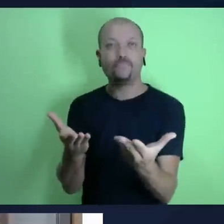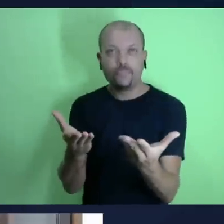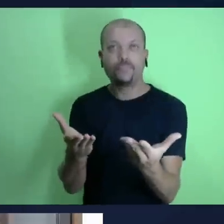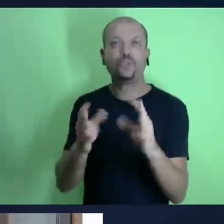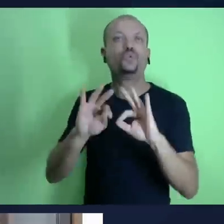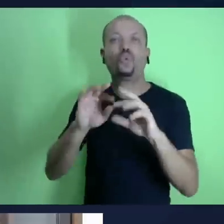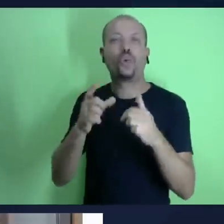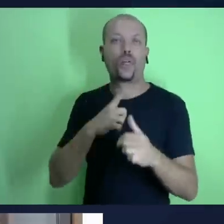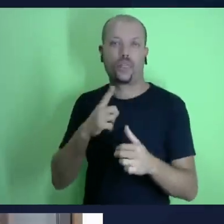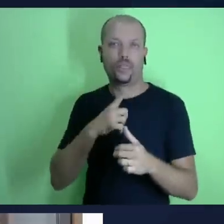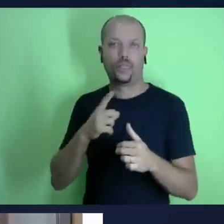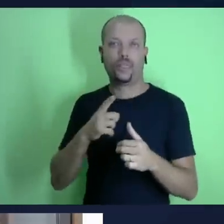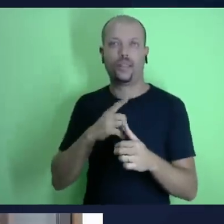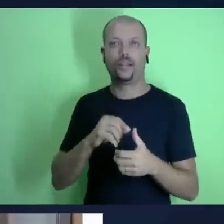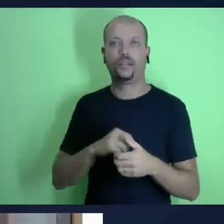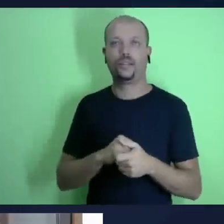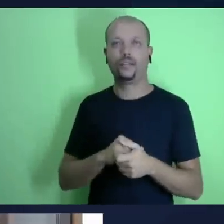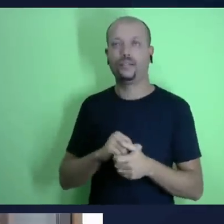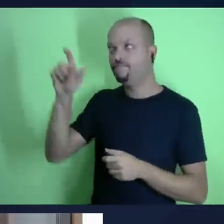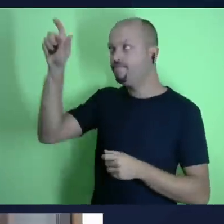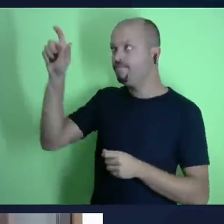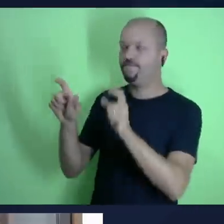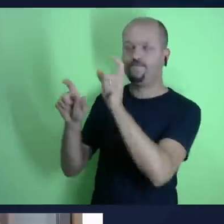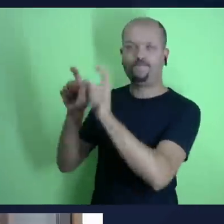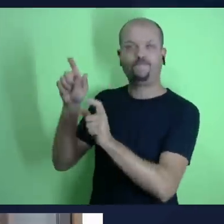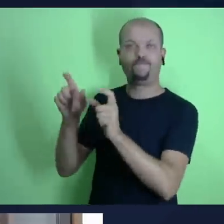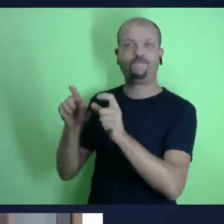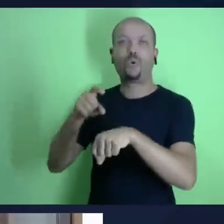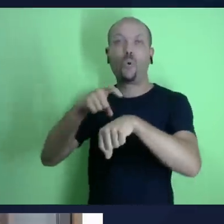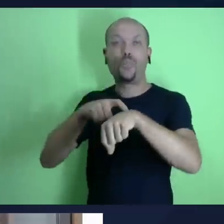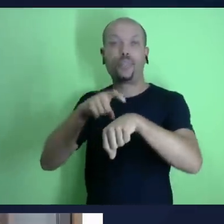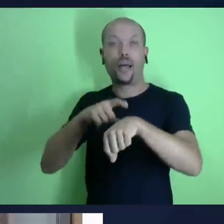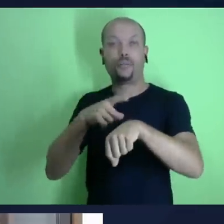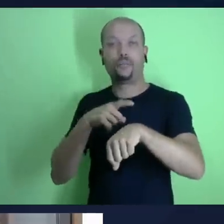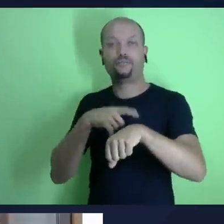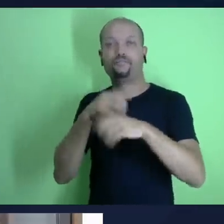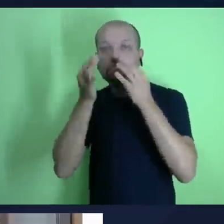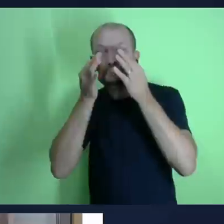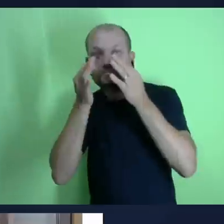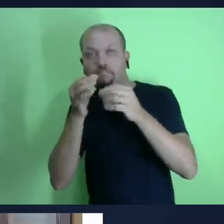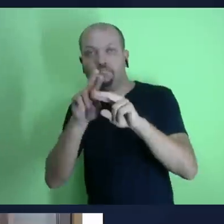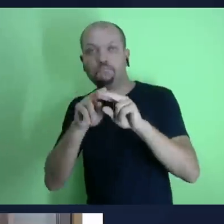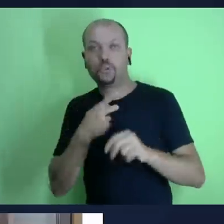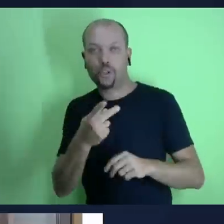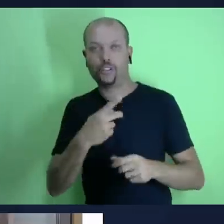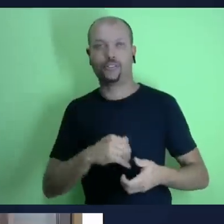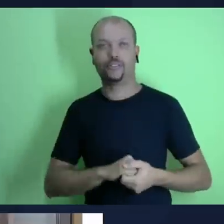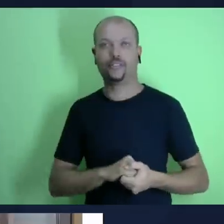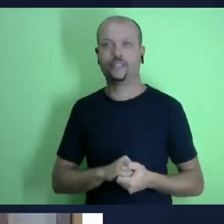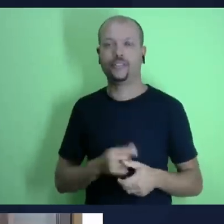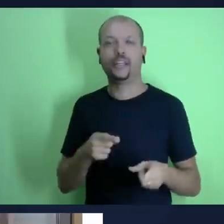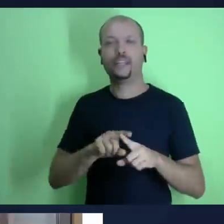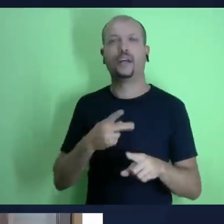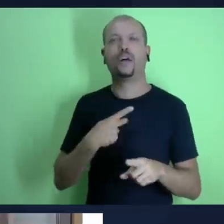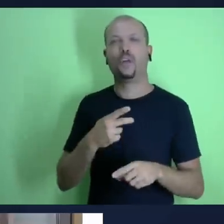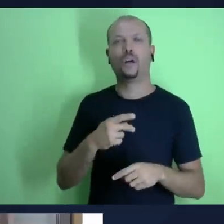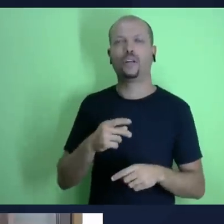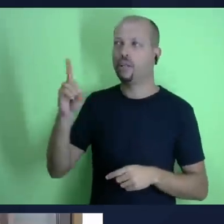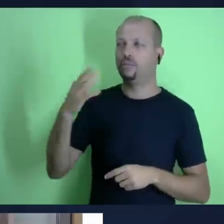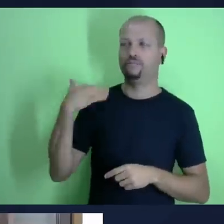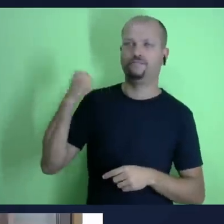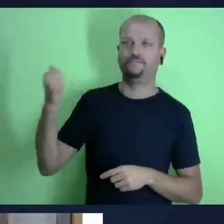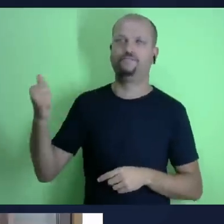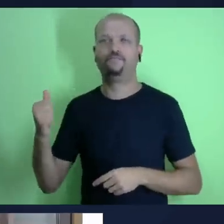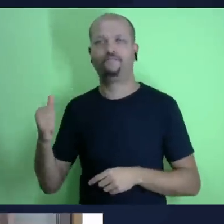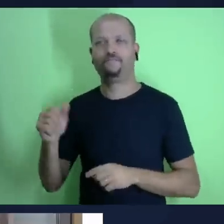família a gente precisa entender que nós precisamos refletir não é o que é o que essa família do céu nos